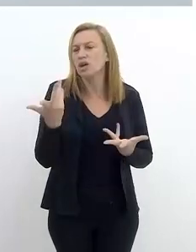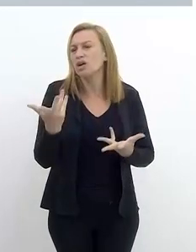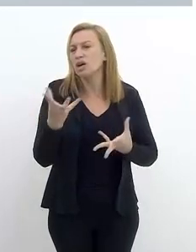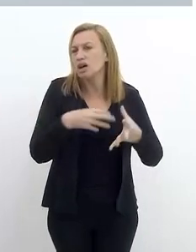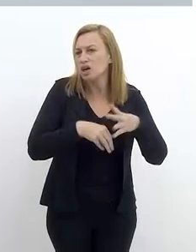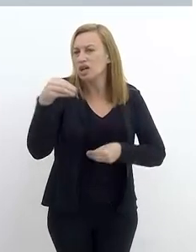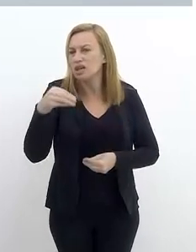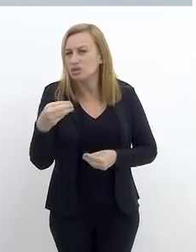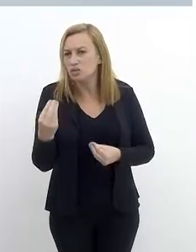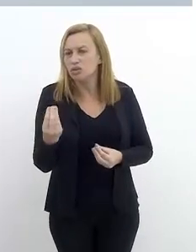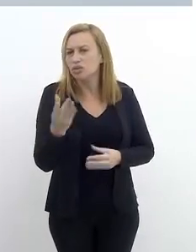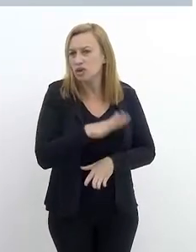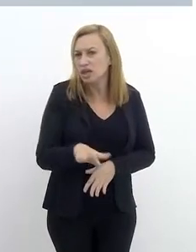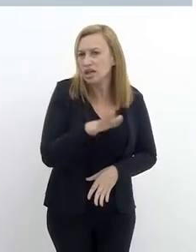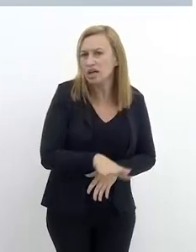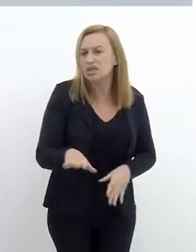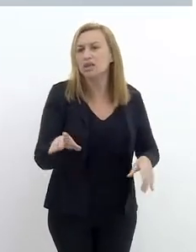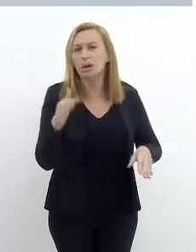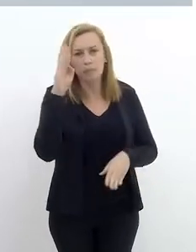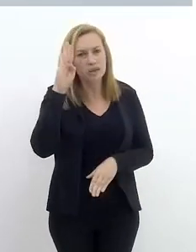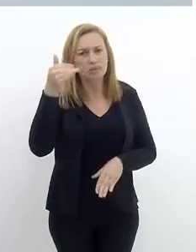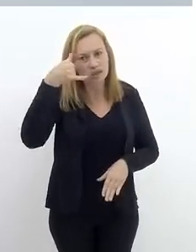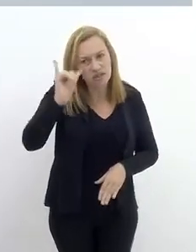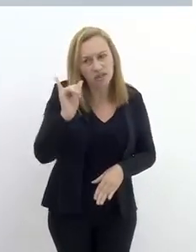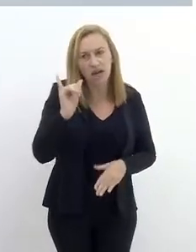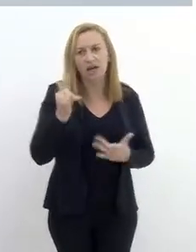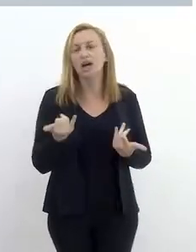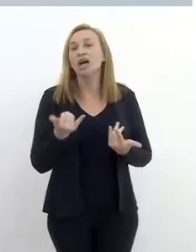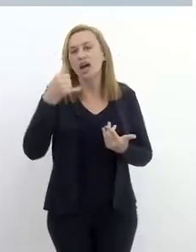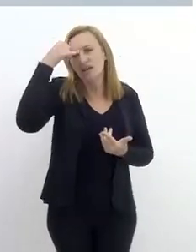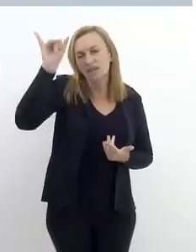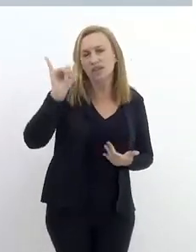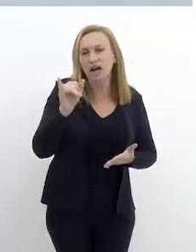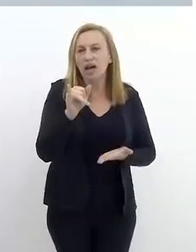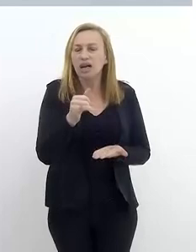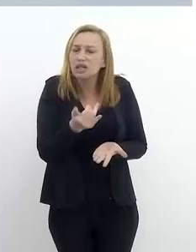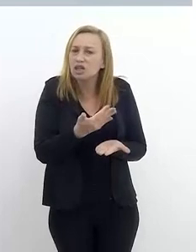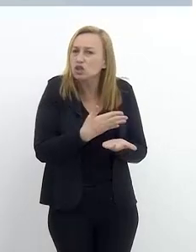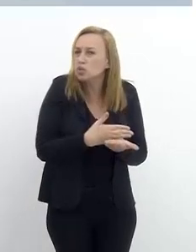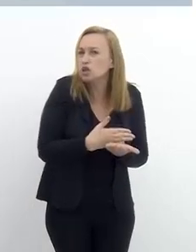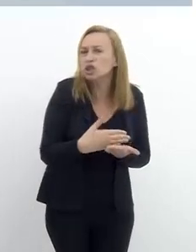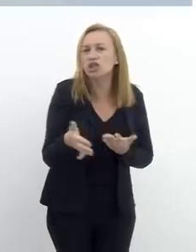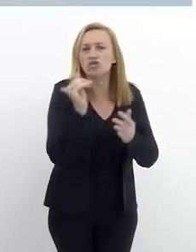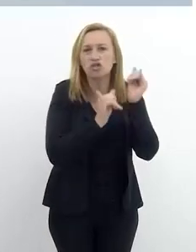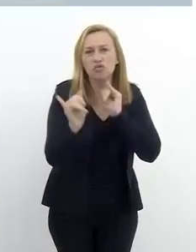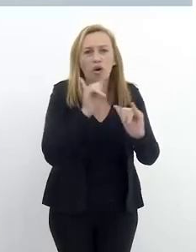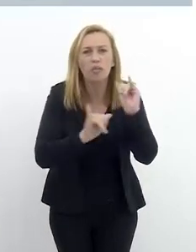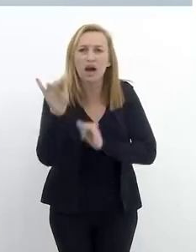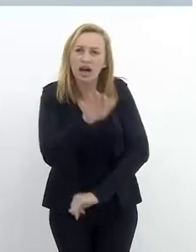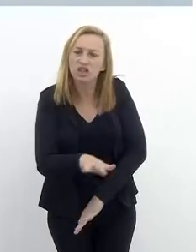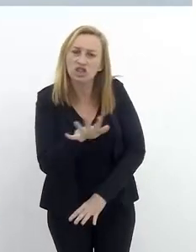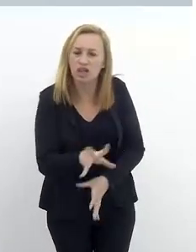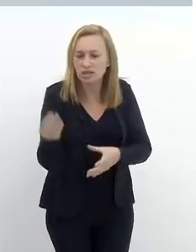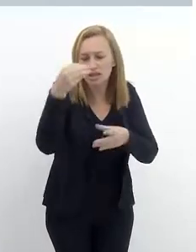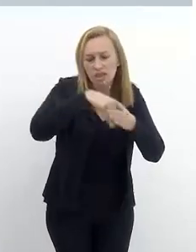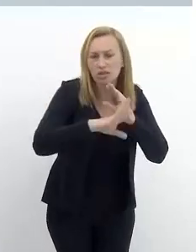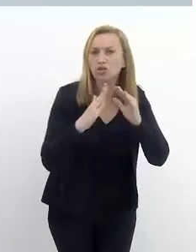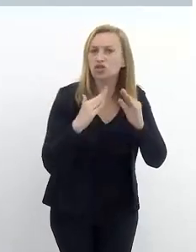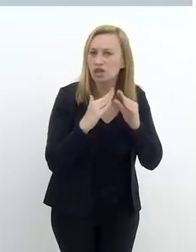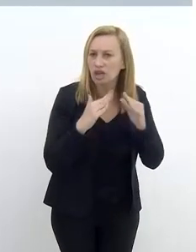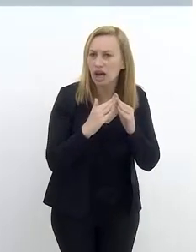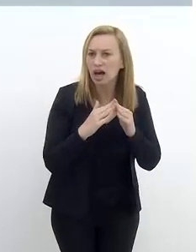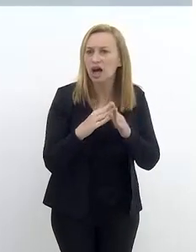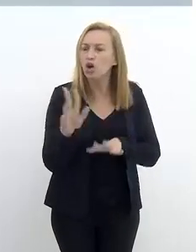e do adolescente, mas, principalmente, a gente atuar na prevenção. A prevenção, ela passa desde a gente informar as crianças dentro de